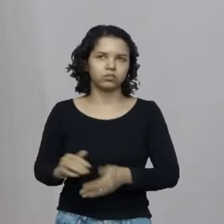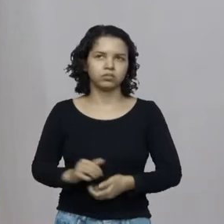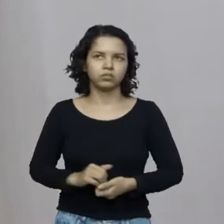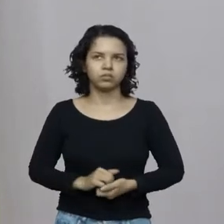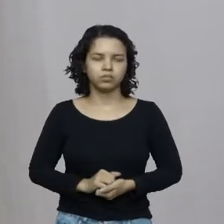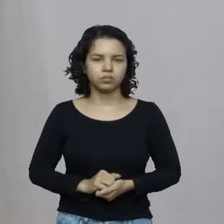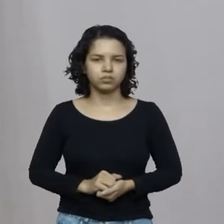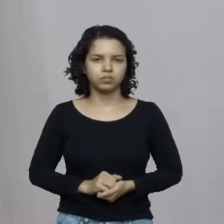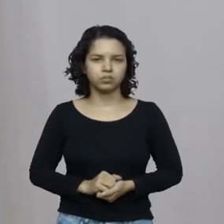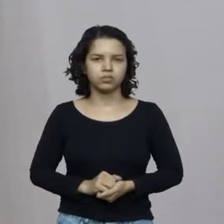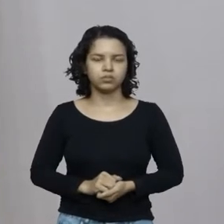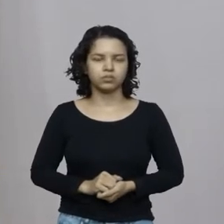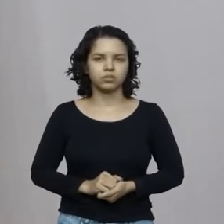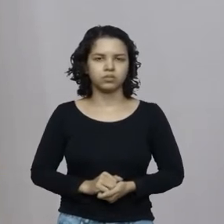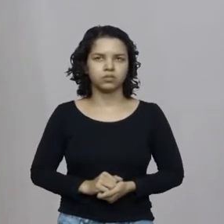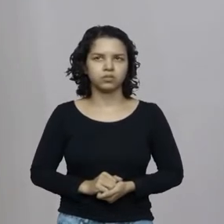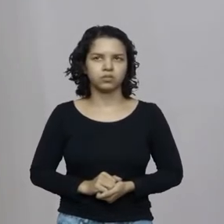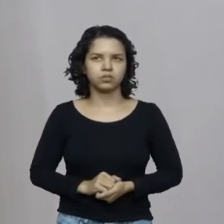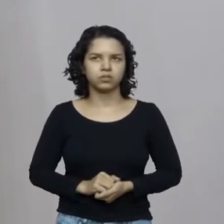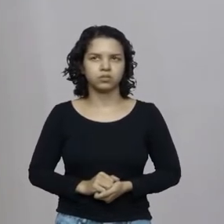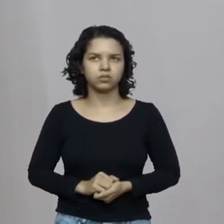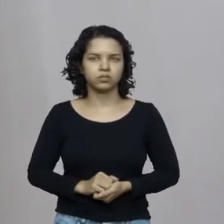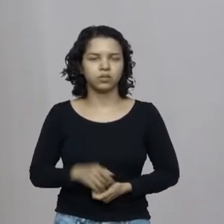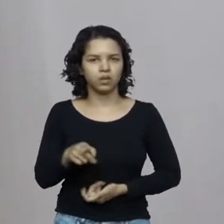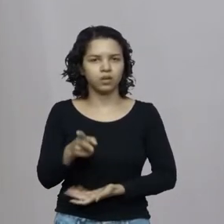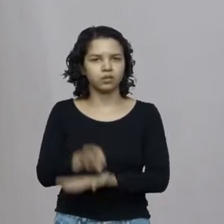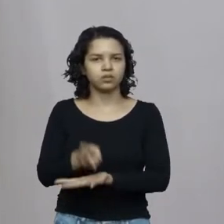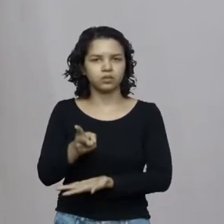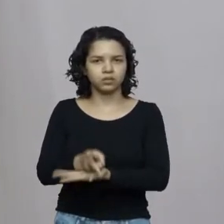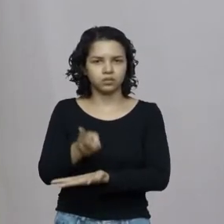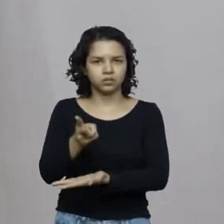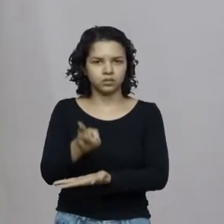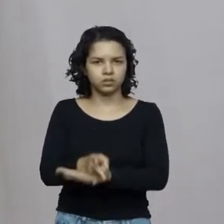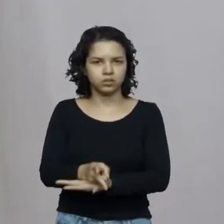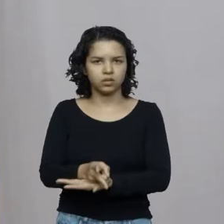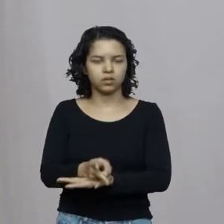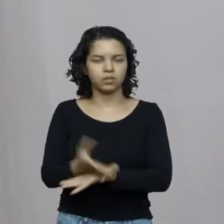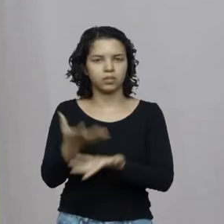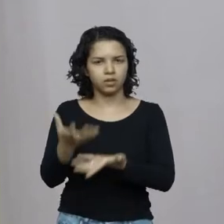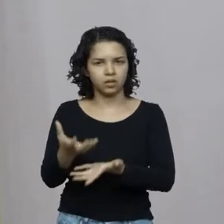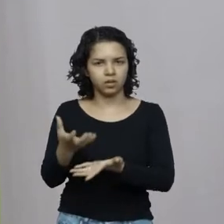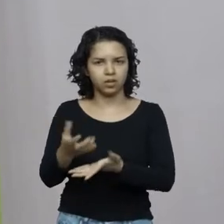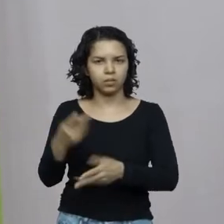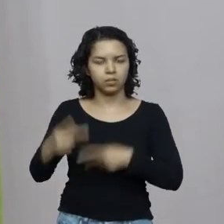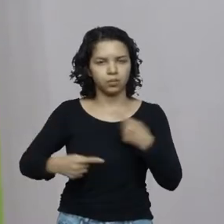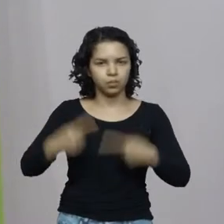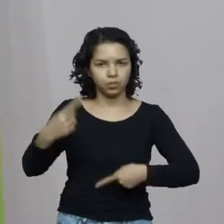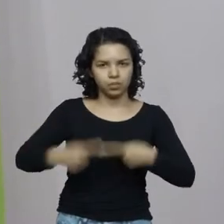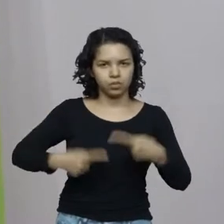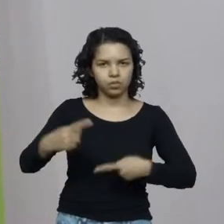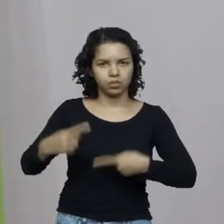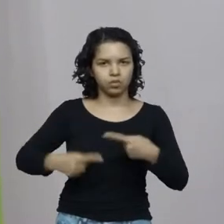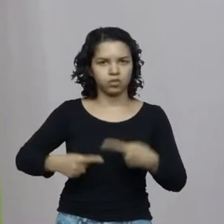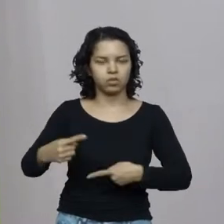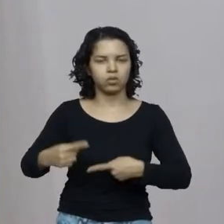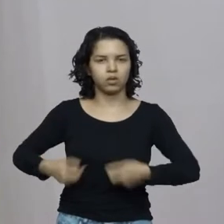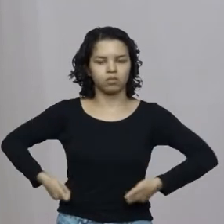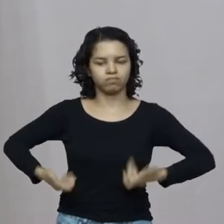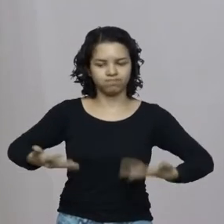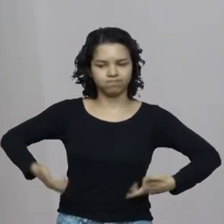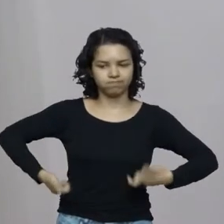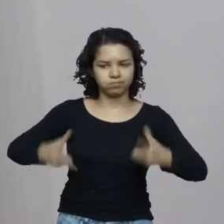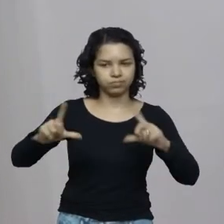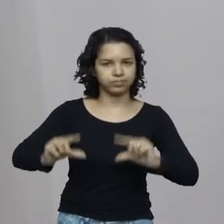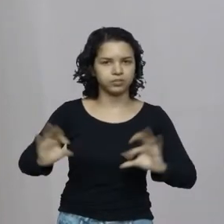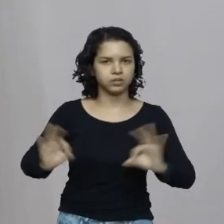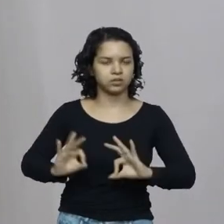da sua situação de estar sempre tendencioso a adotar políticas que não reduzem o gasto público e